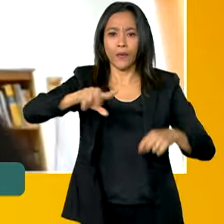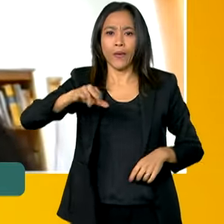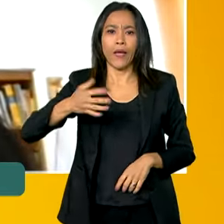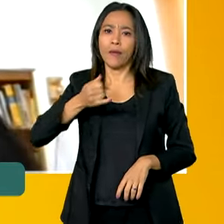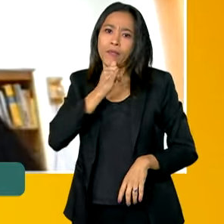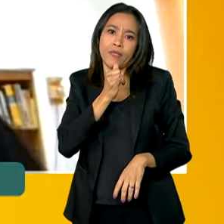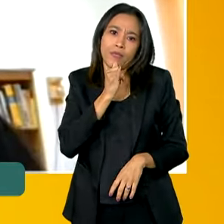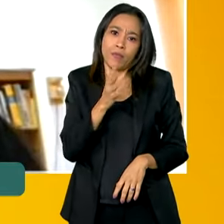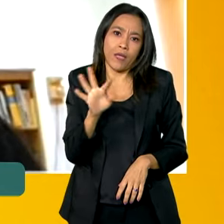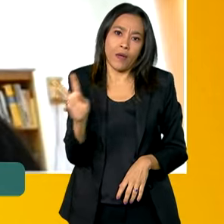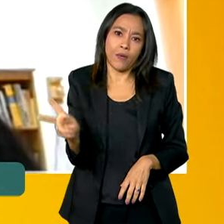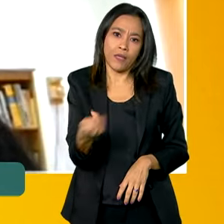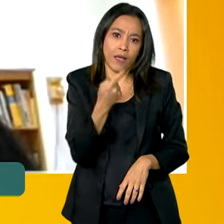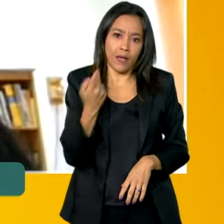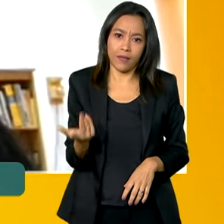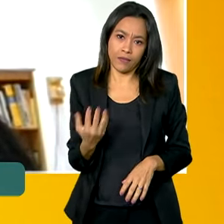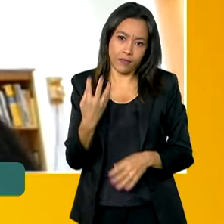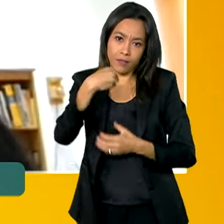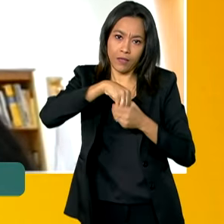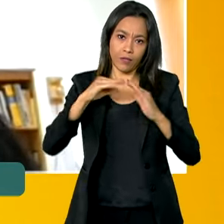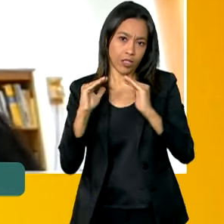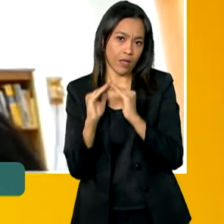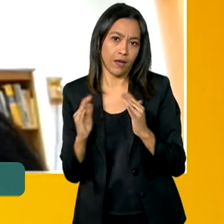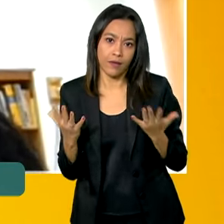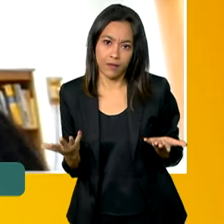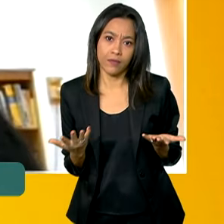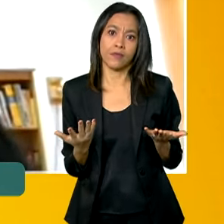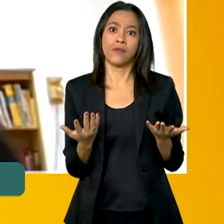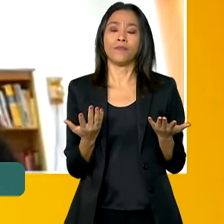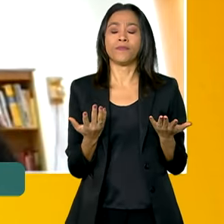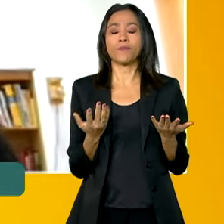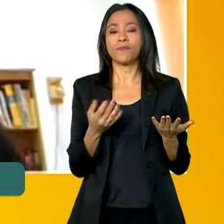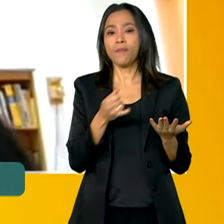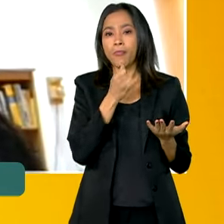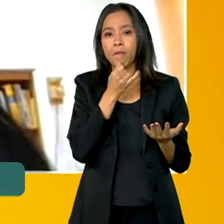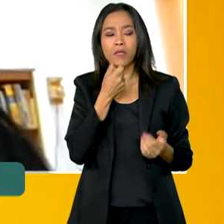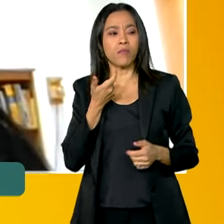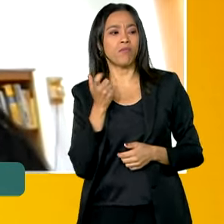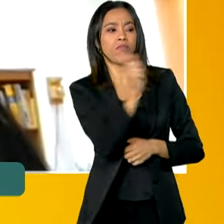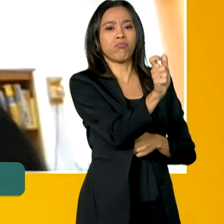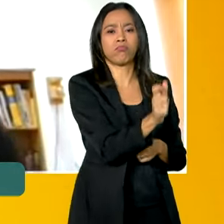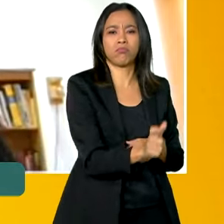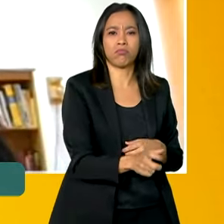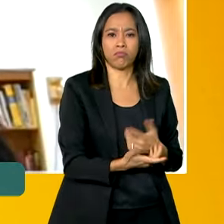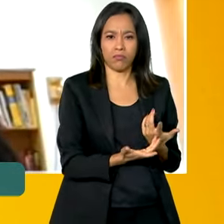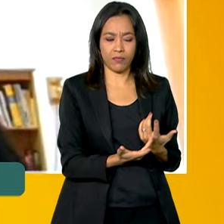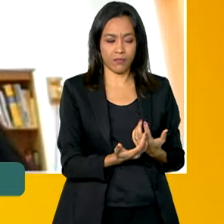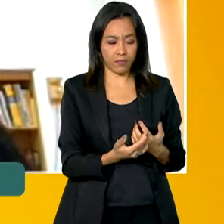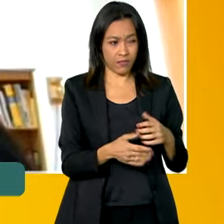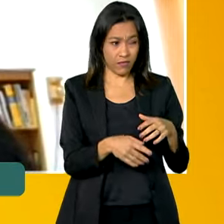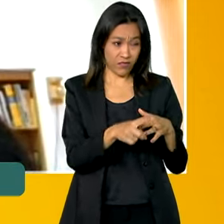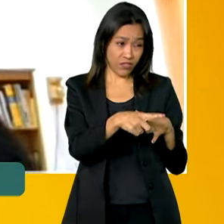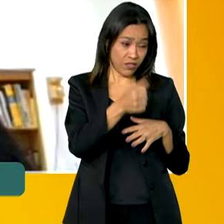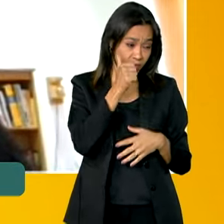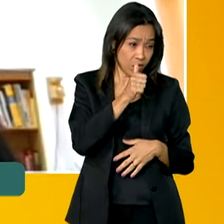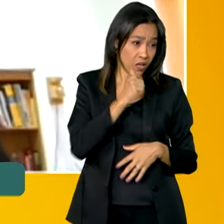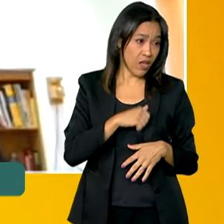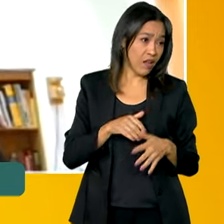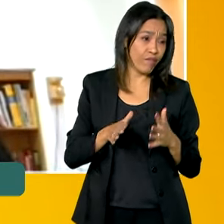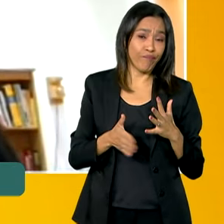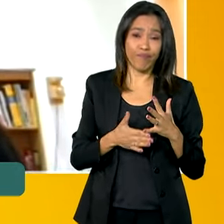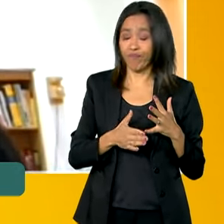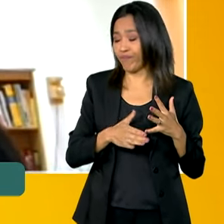vivenciada em âmbito íntimo, como ataques, a subestimação do seu espaço de